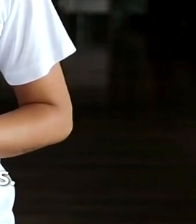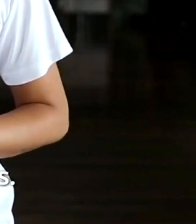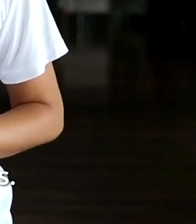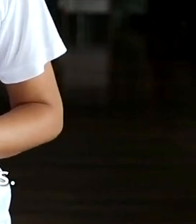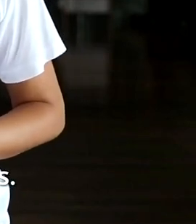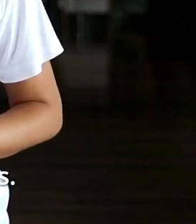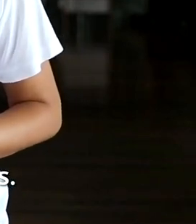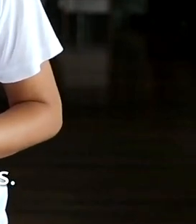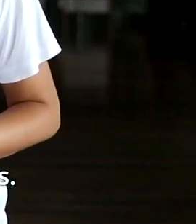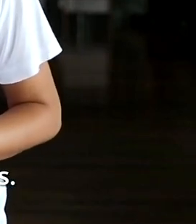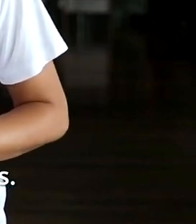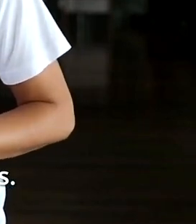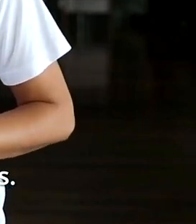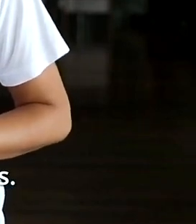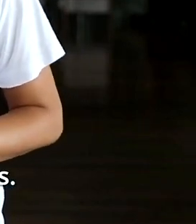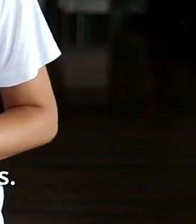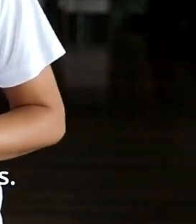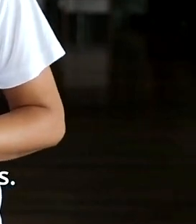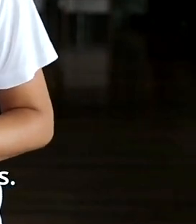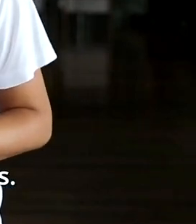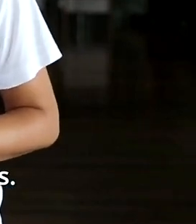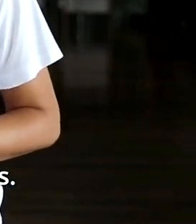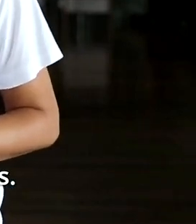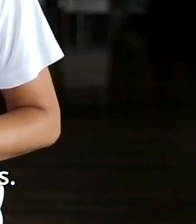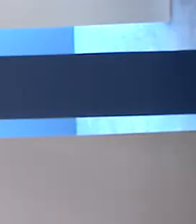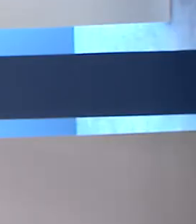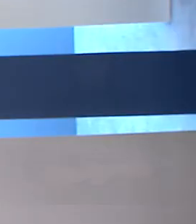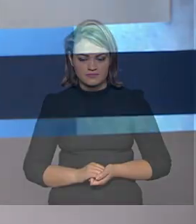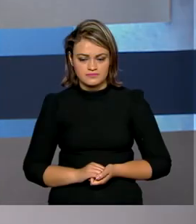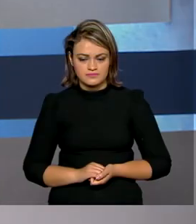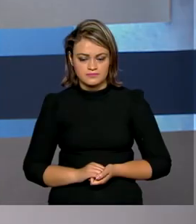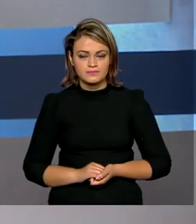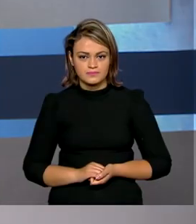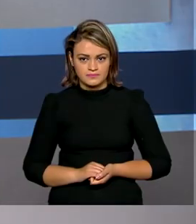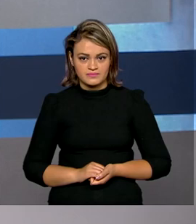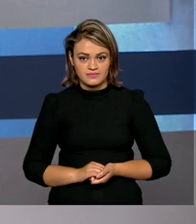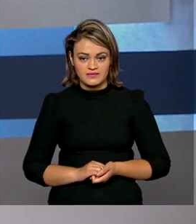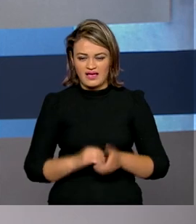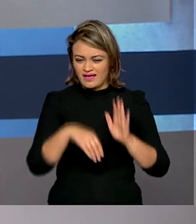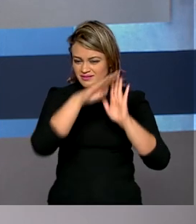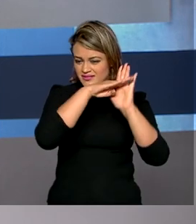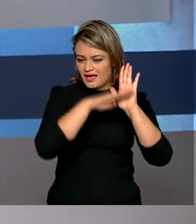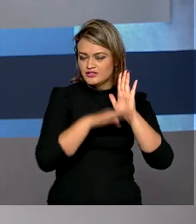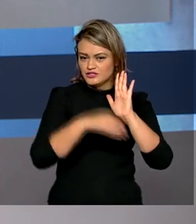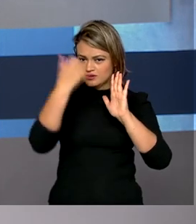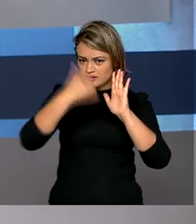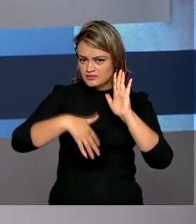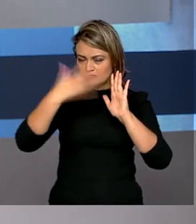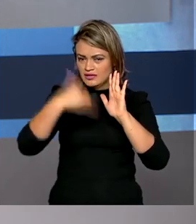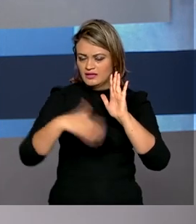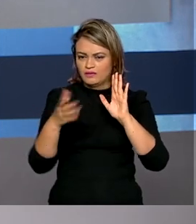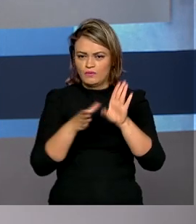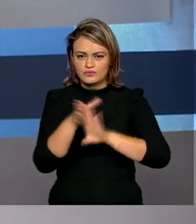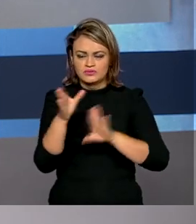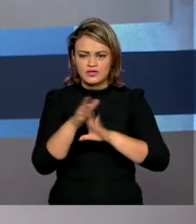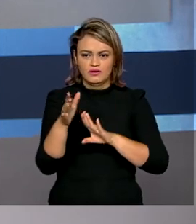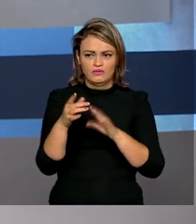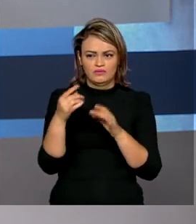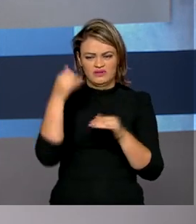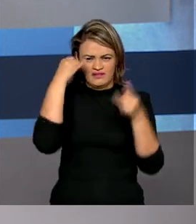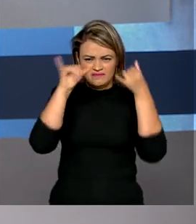Denuncie. Disque 100. Isso pode mudar. A cartilha que traz orientações sobre o combate ao